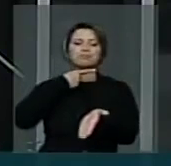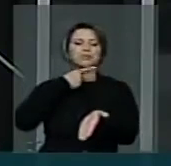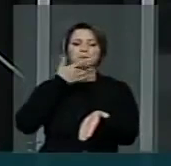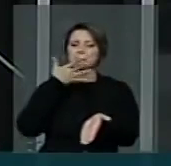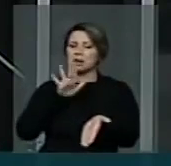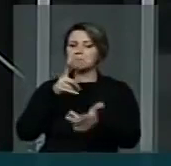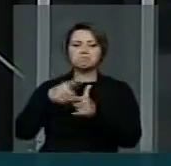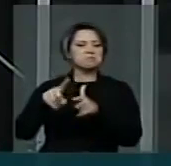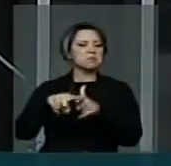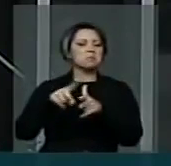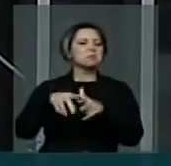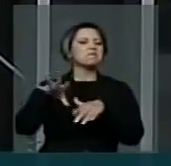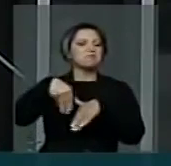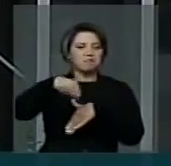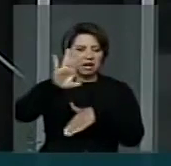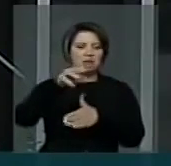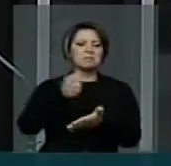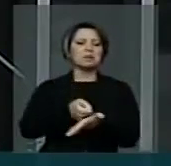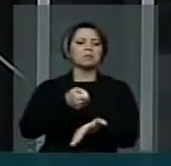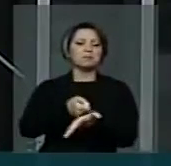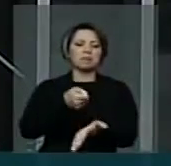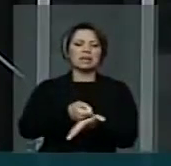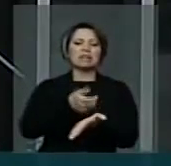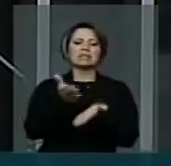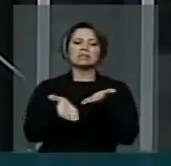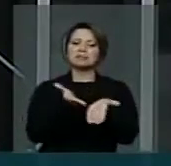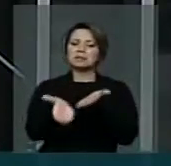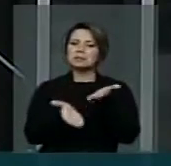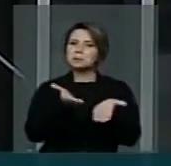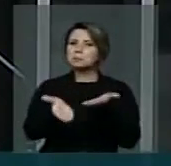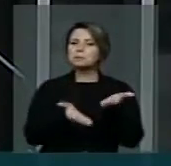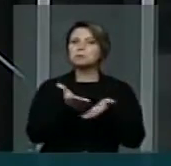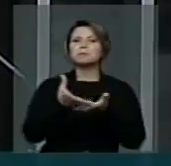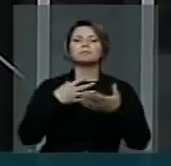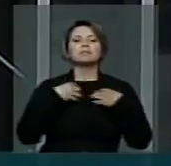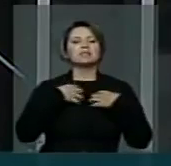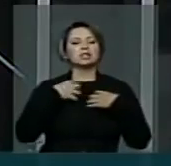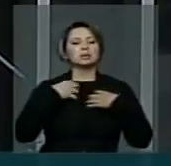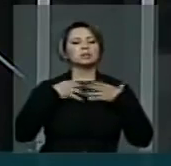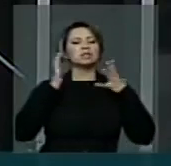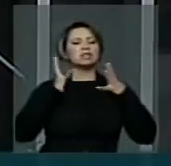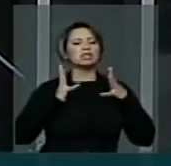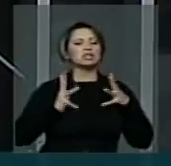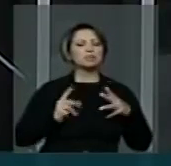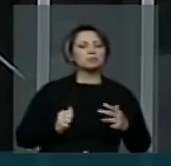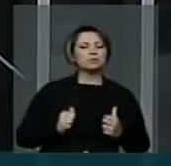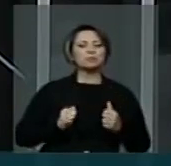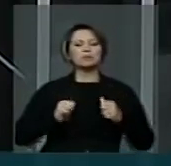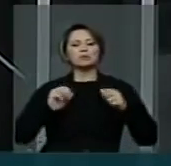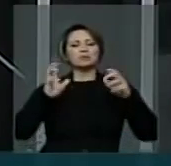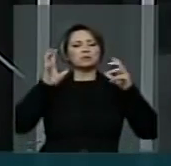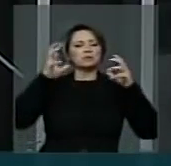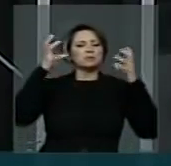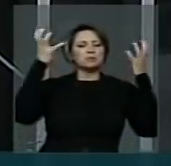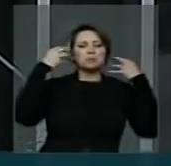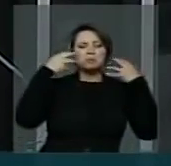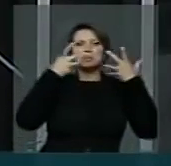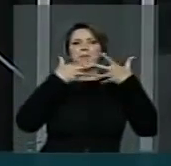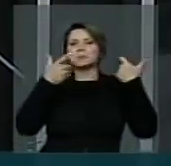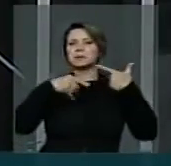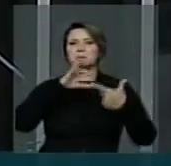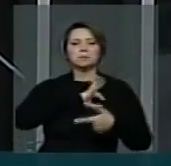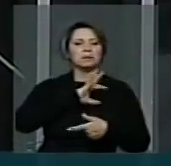sentido higienista, longe de qualquer sentido policialesco, é na